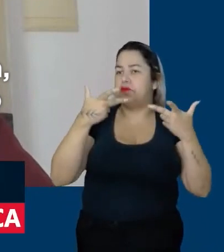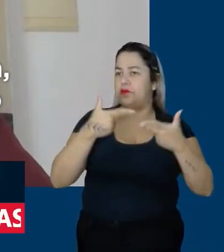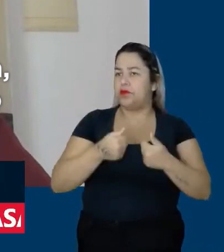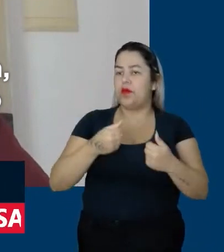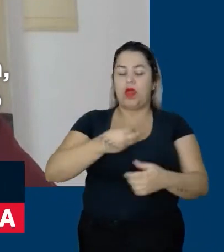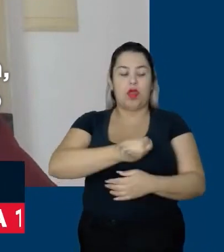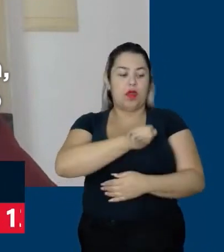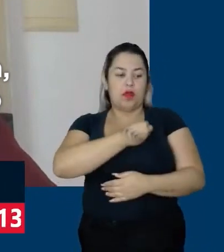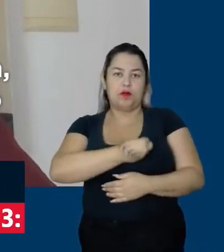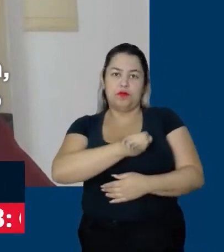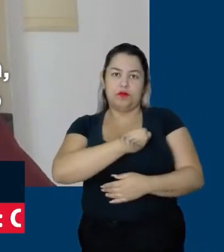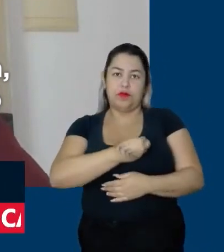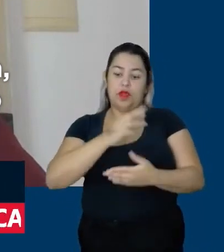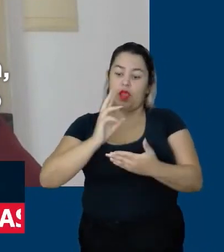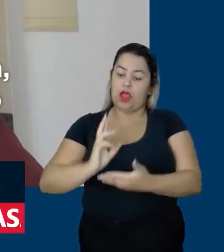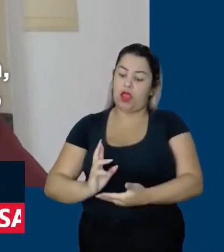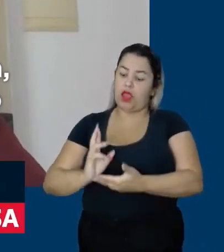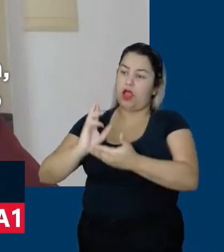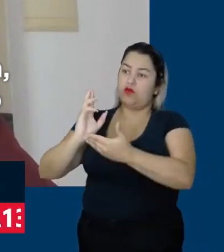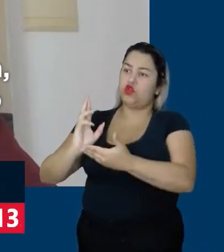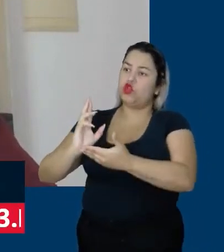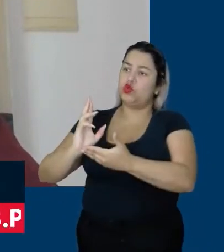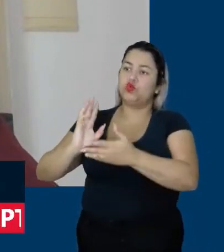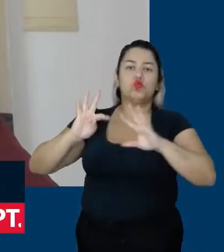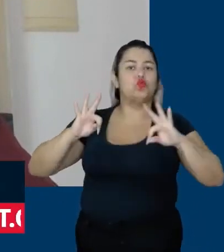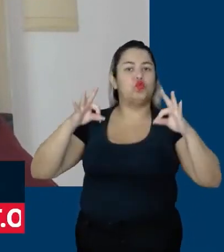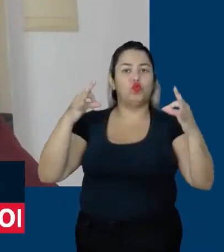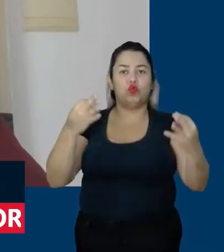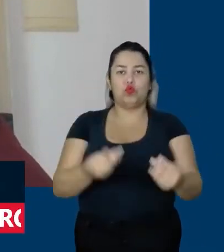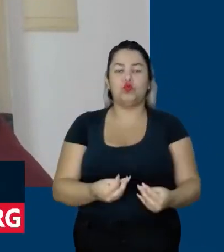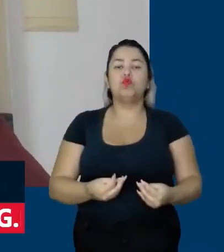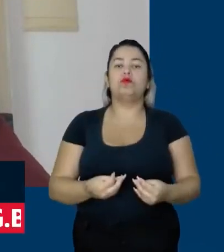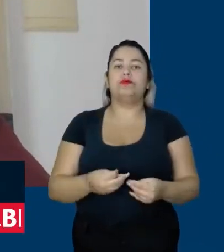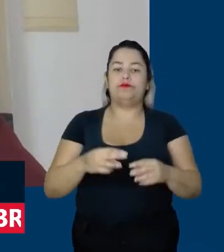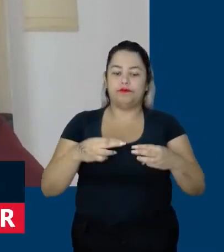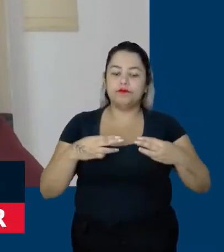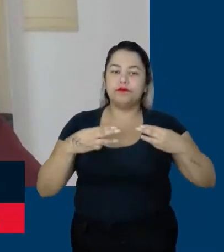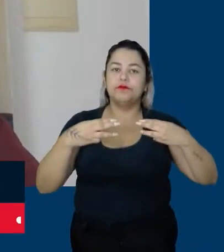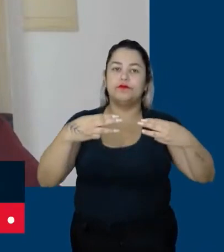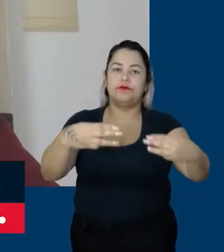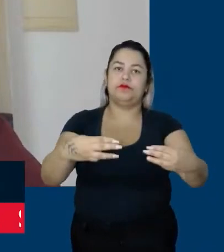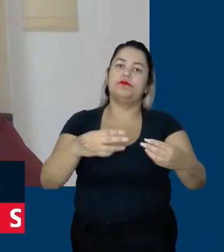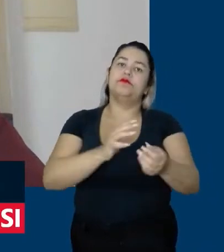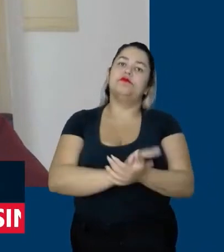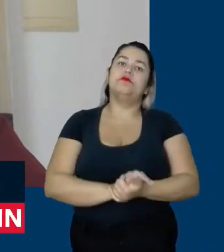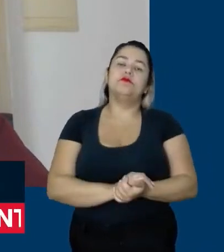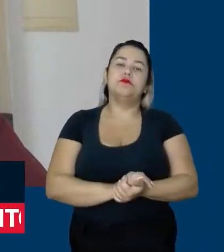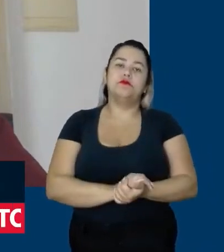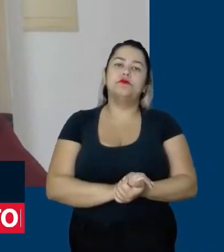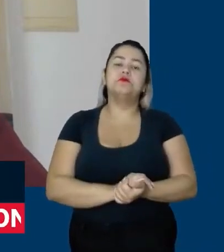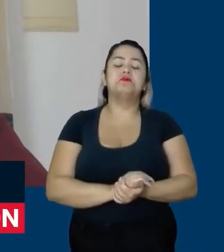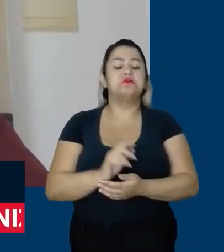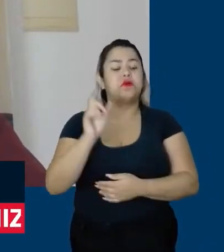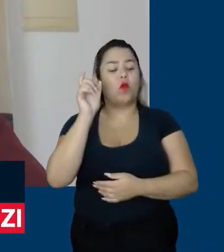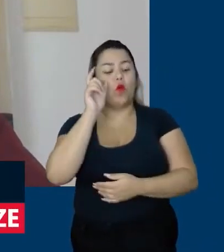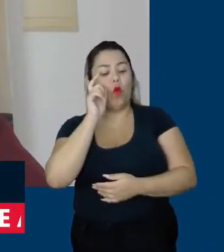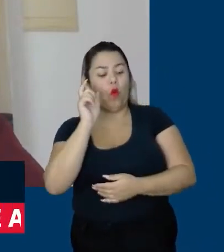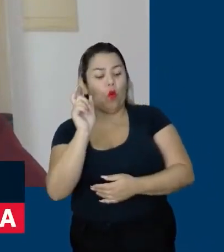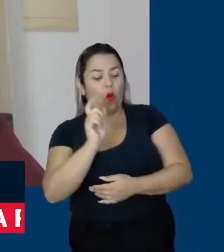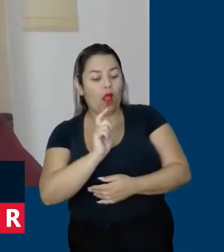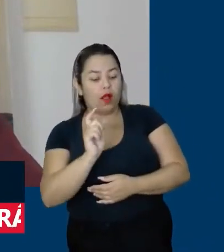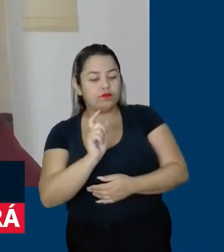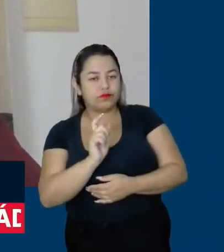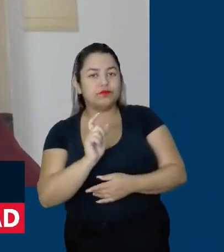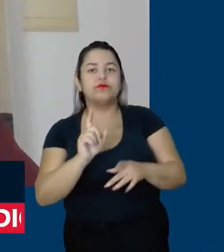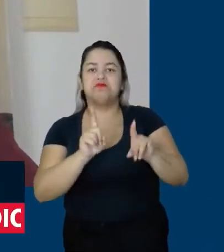presença, a representação de todos os ministérios do governo do presidente Lula, com um grande interesse em que, de